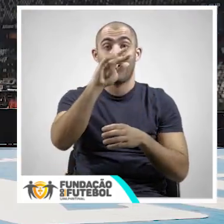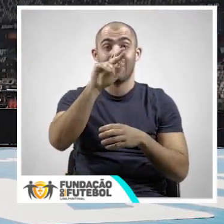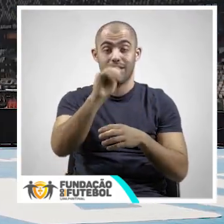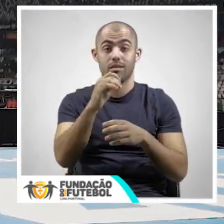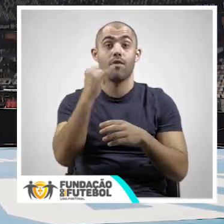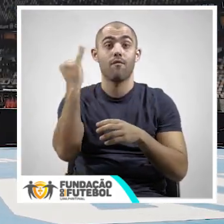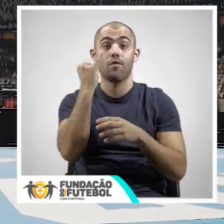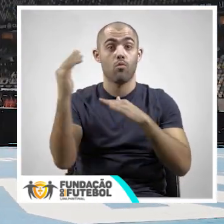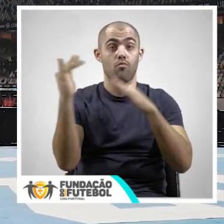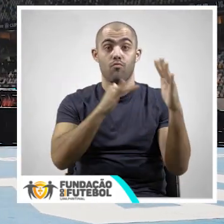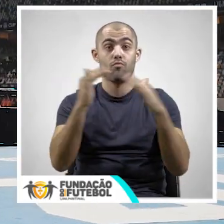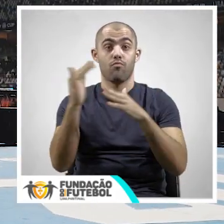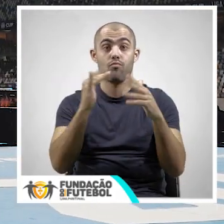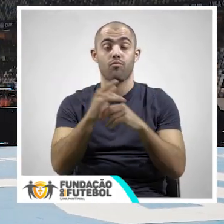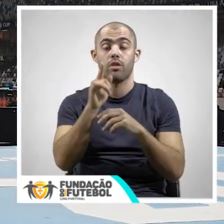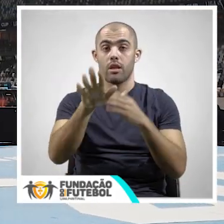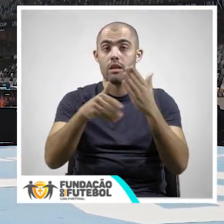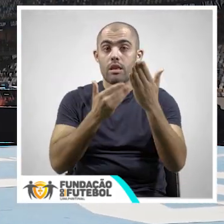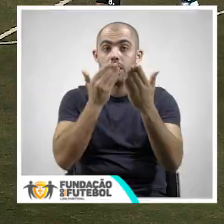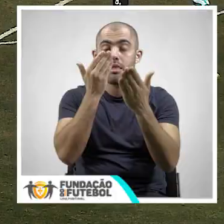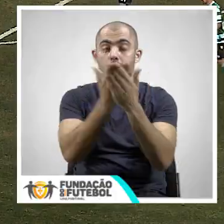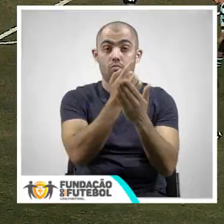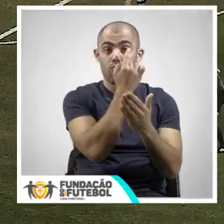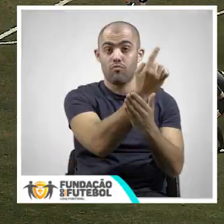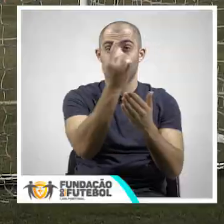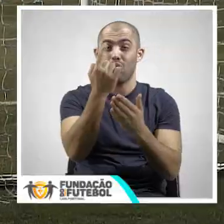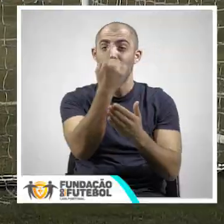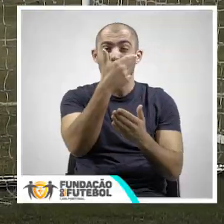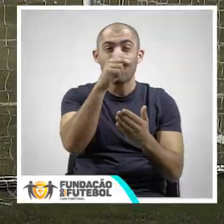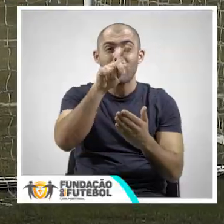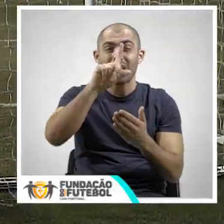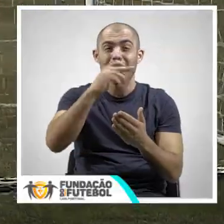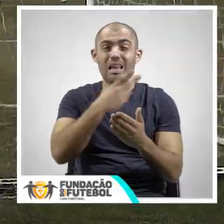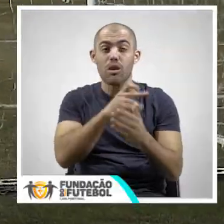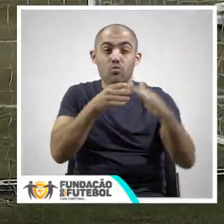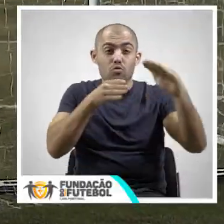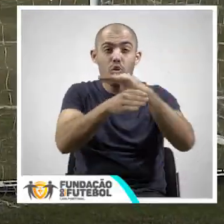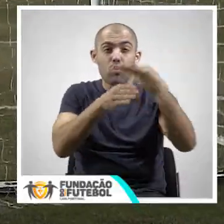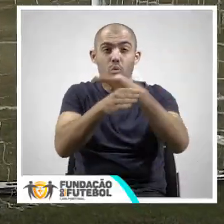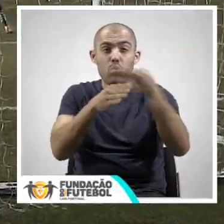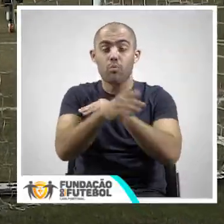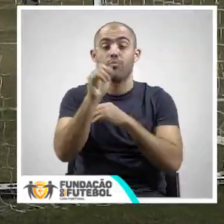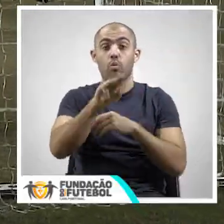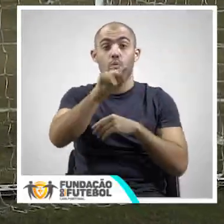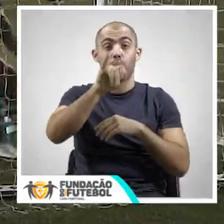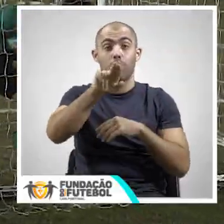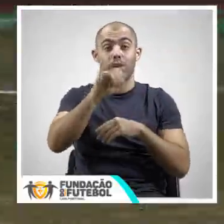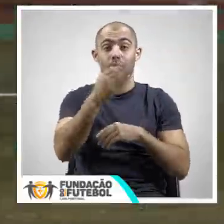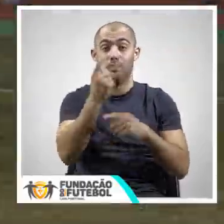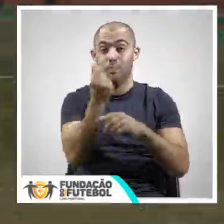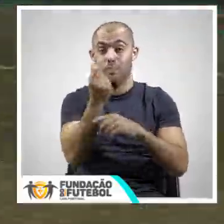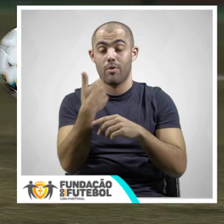e Fundação do Futebol, entidades que ofereceram cada uma uma tonelada por golo. Também o mini preço